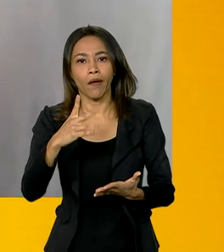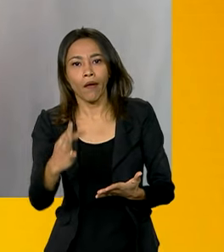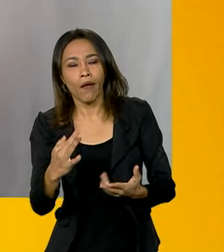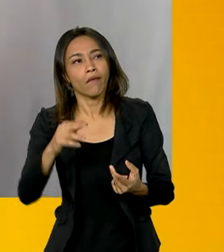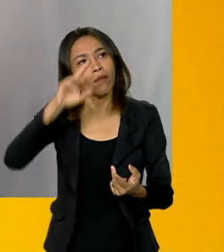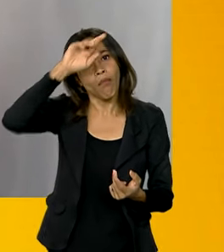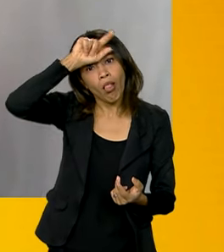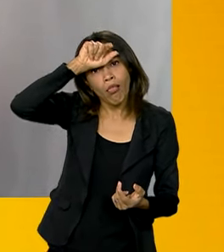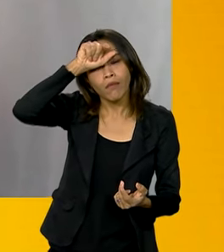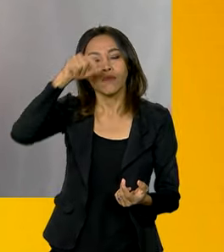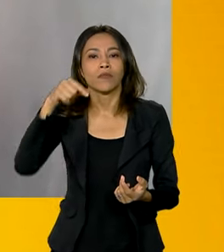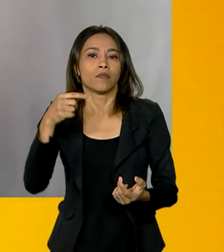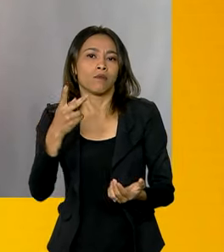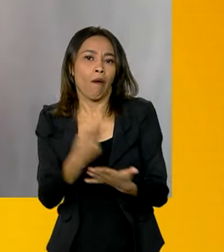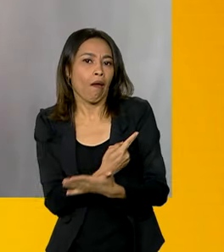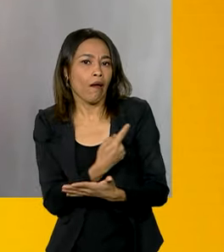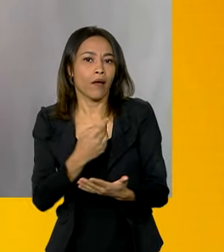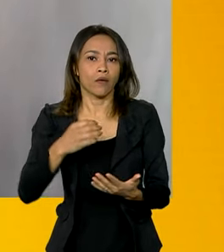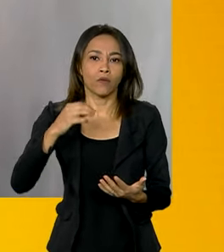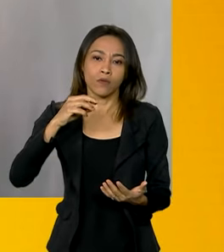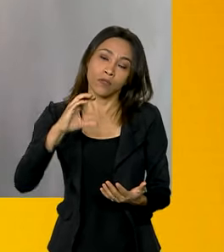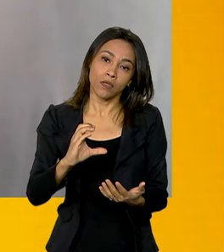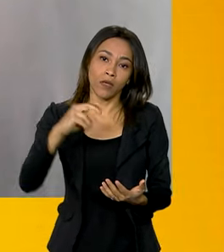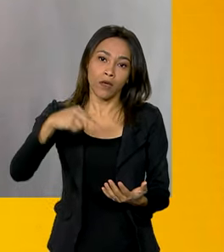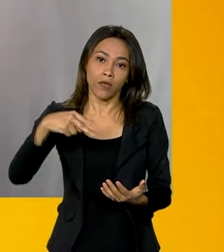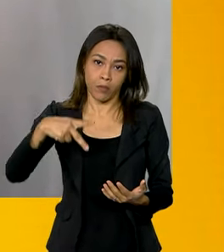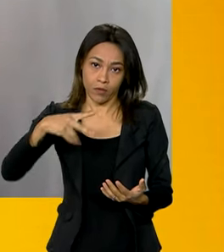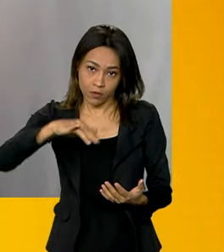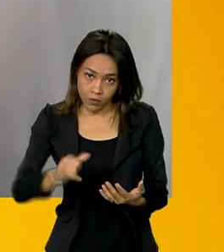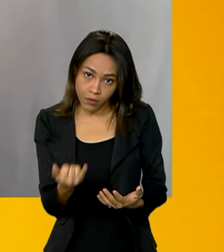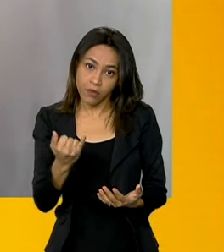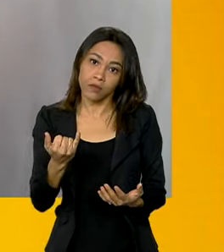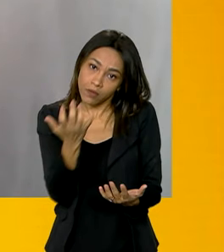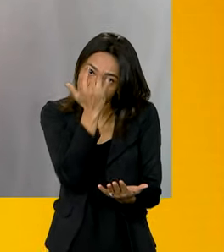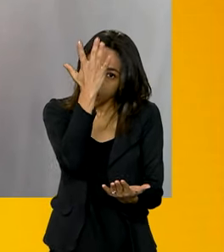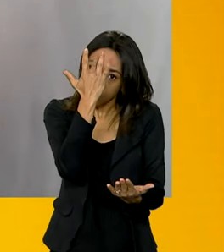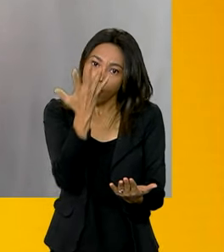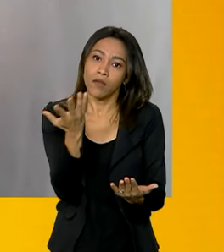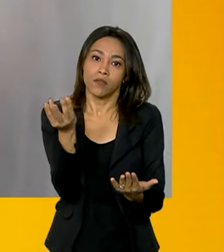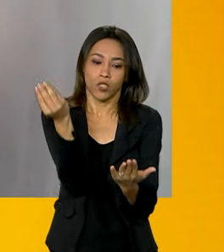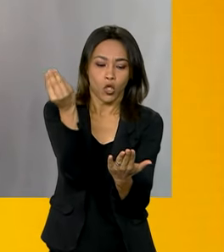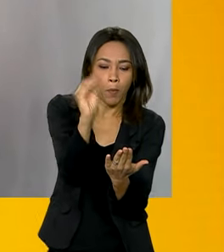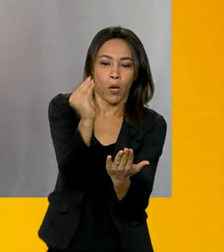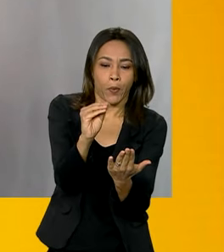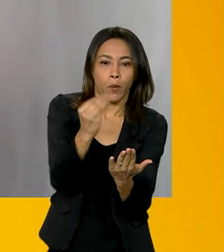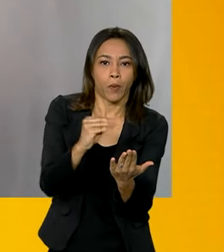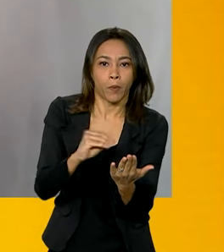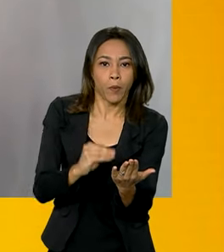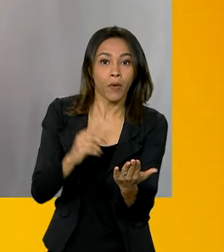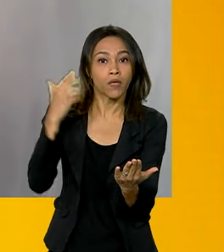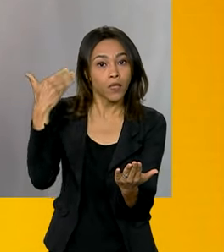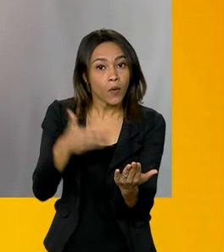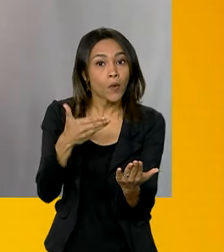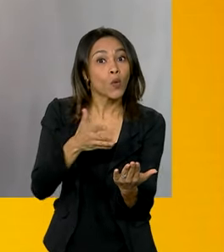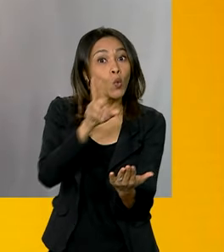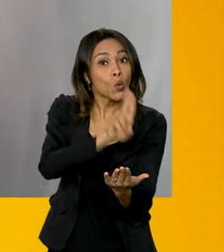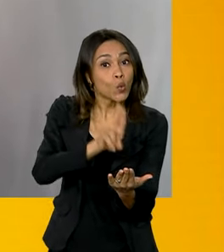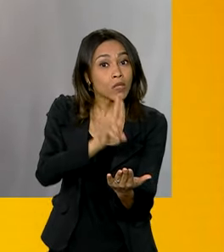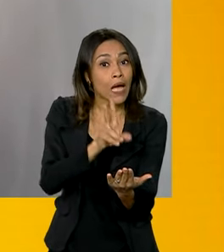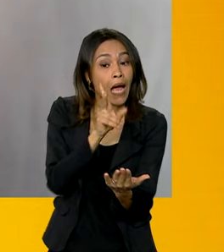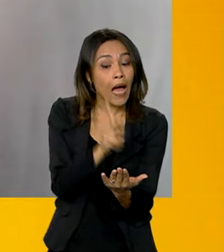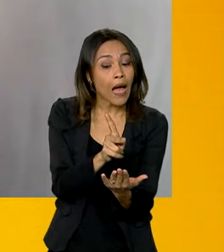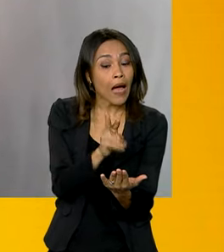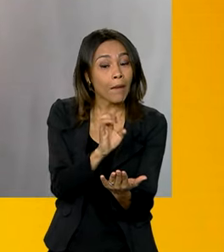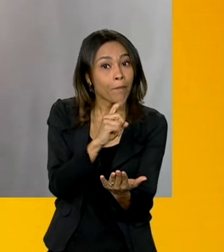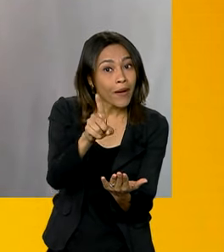tem essa facilidade. É sempre importante frisar que usar a declaração pré-preenchida não significa